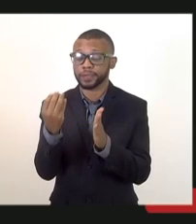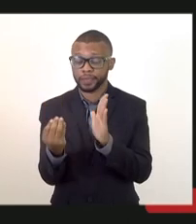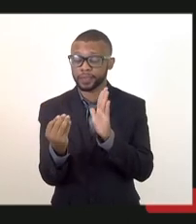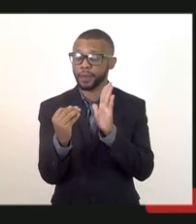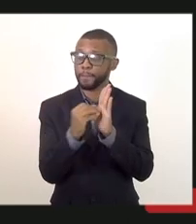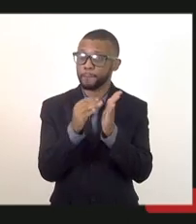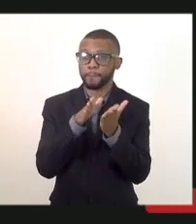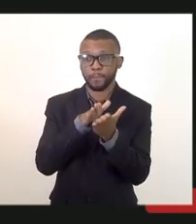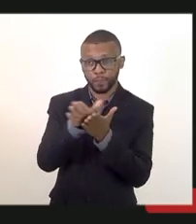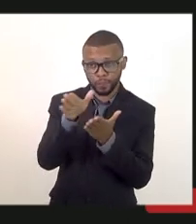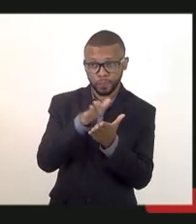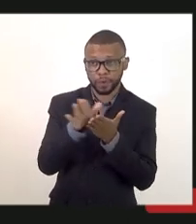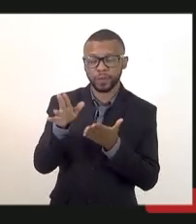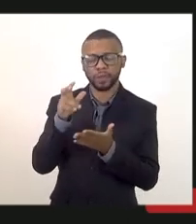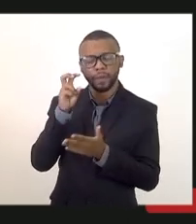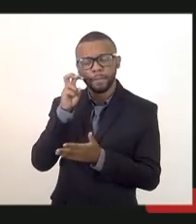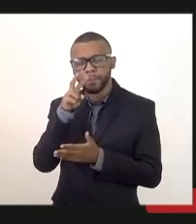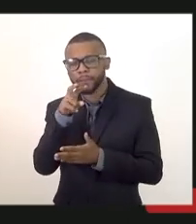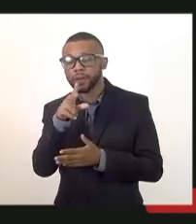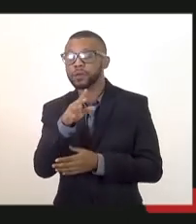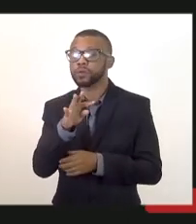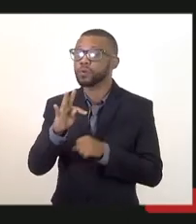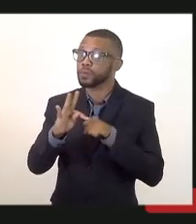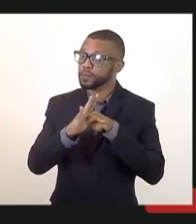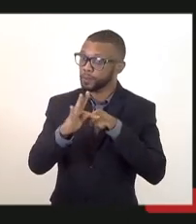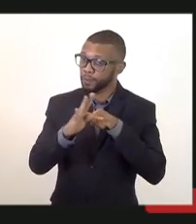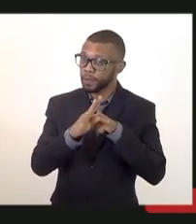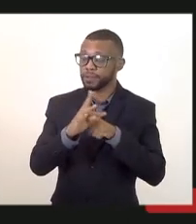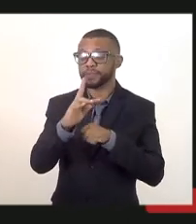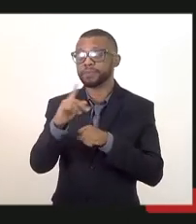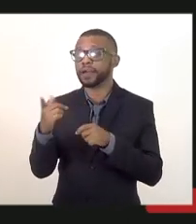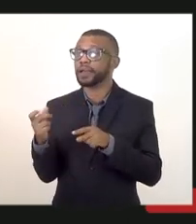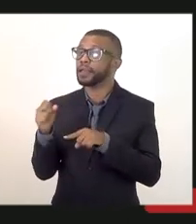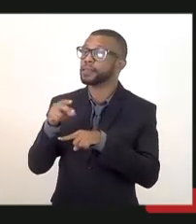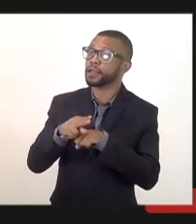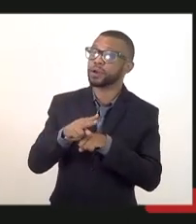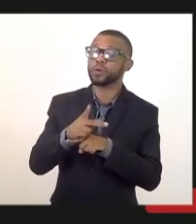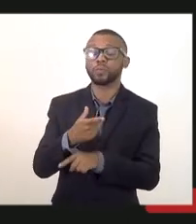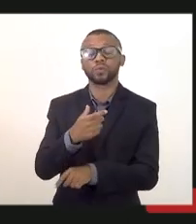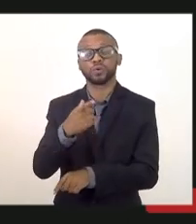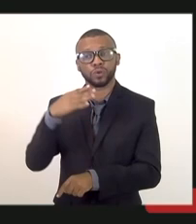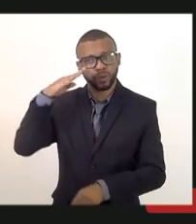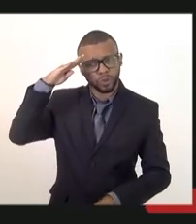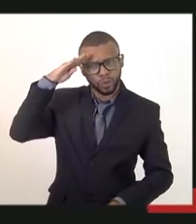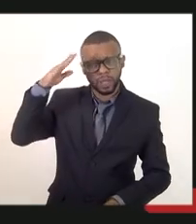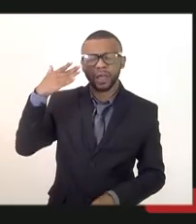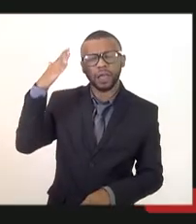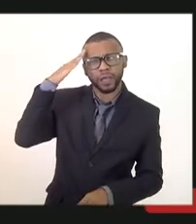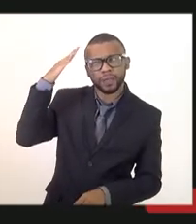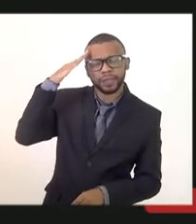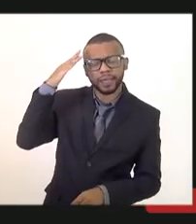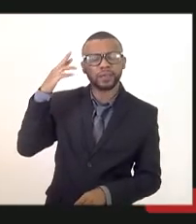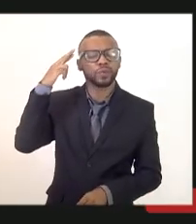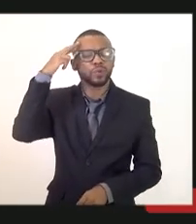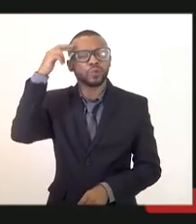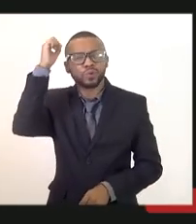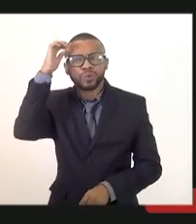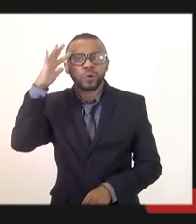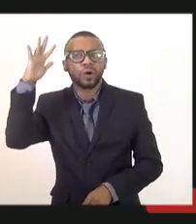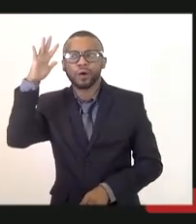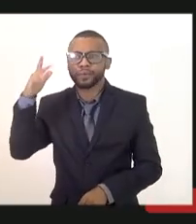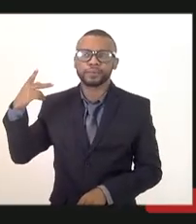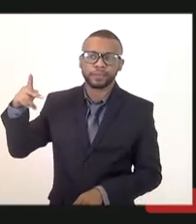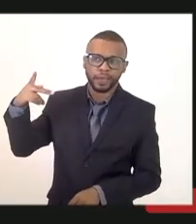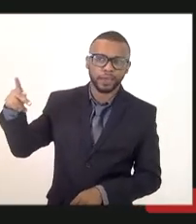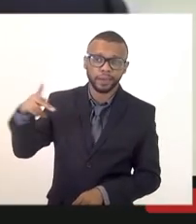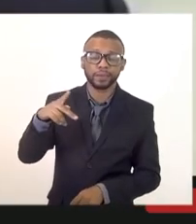eu que eu vi que os temporários entrarão como soldados agora é porque eu sei do sonho deles eu estou acompanhando eles nessa luta durante sete anos é